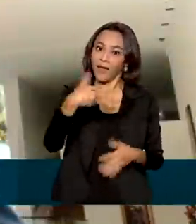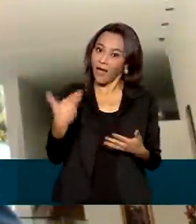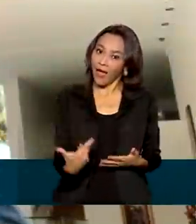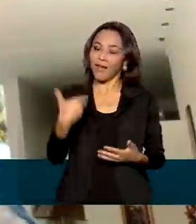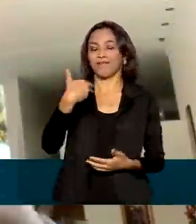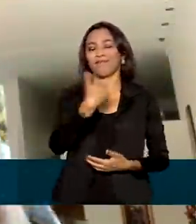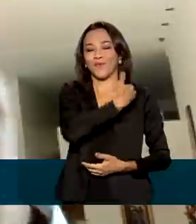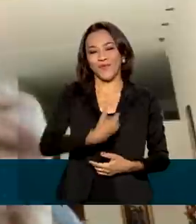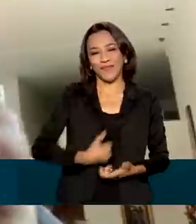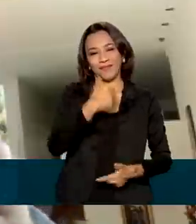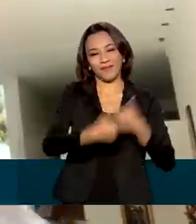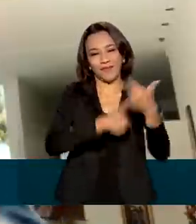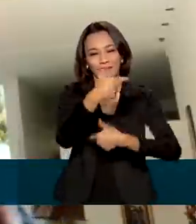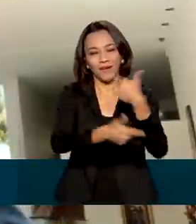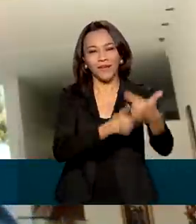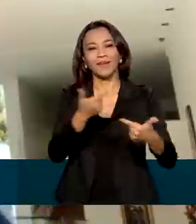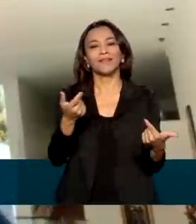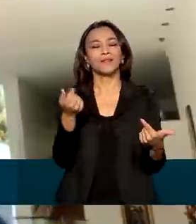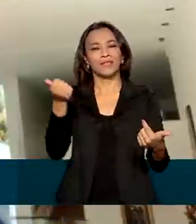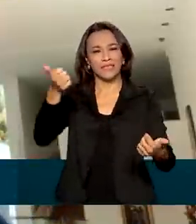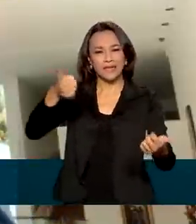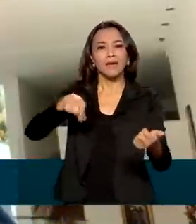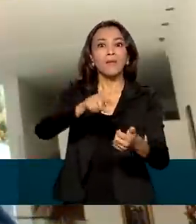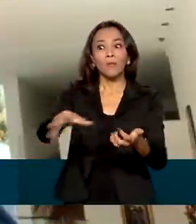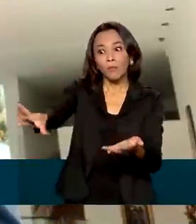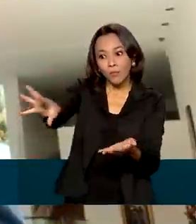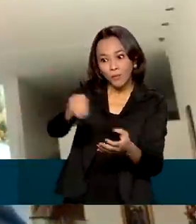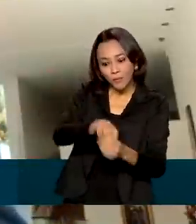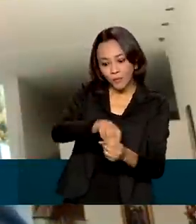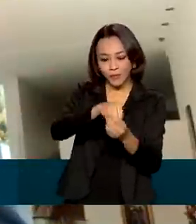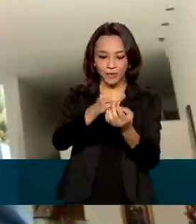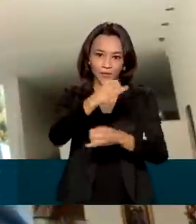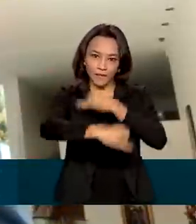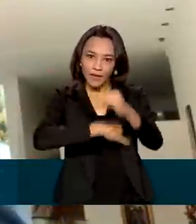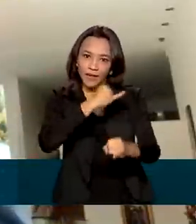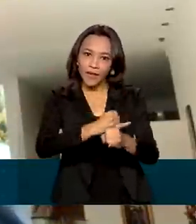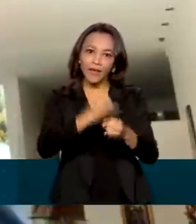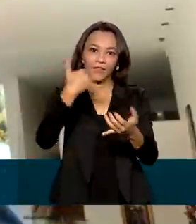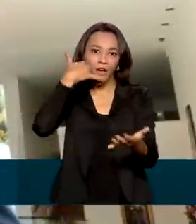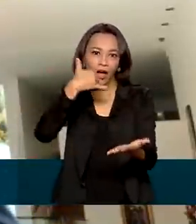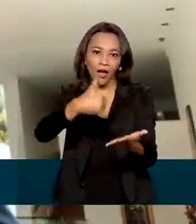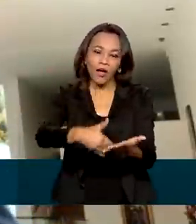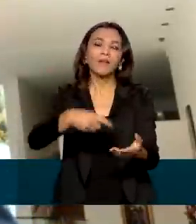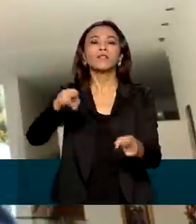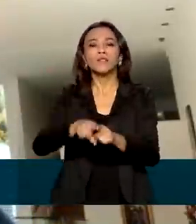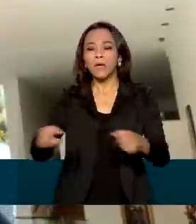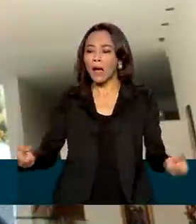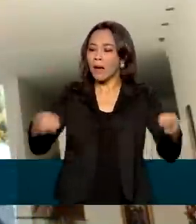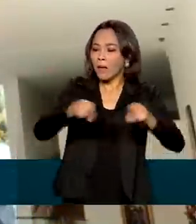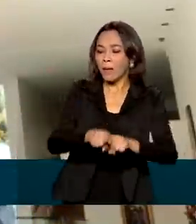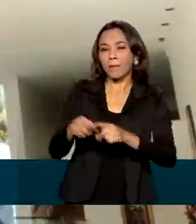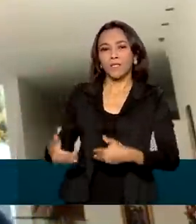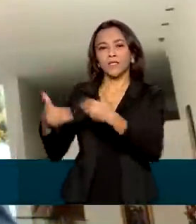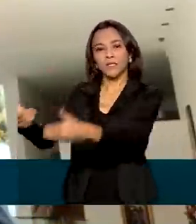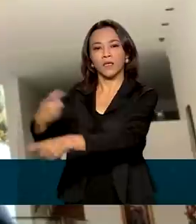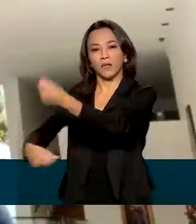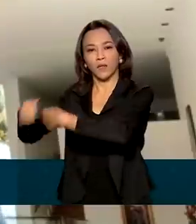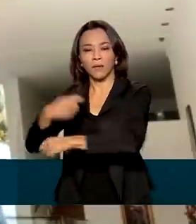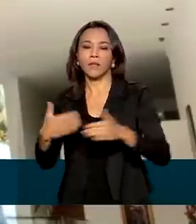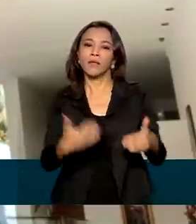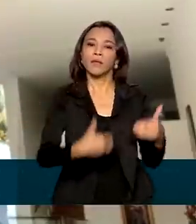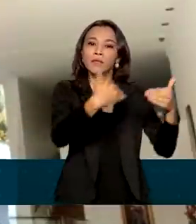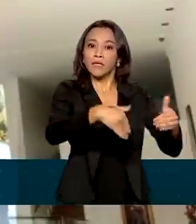trabalhando, fazendo a transformação digital. É um trabalho conjunto entre o Ministério da Economia e o Ministério da Infraestrutura.